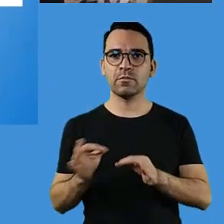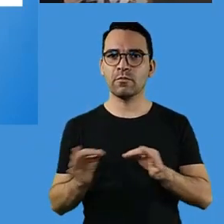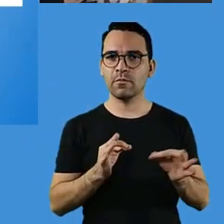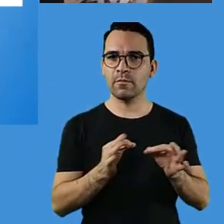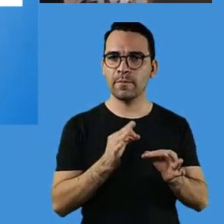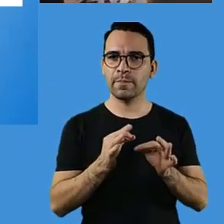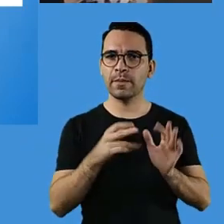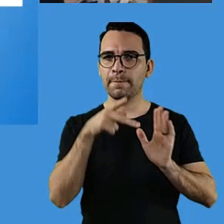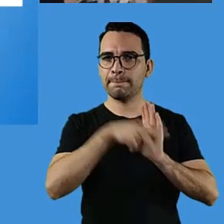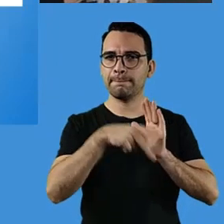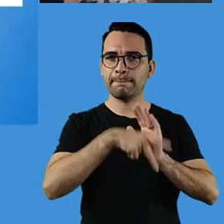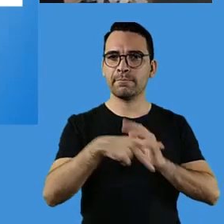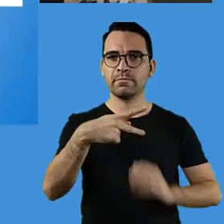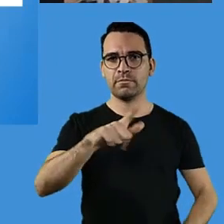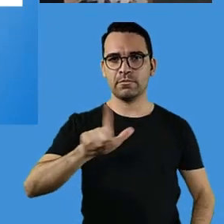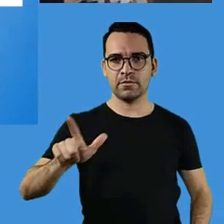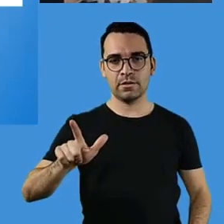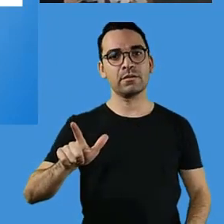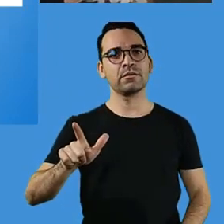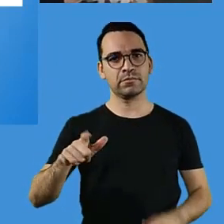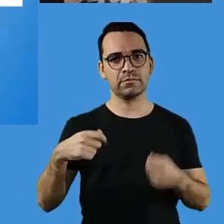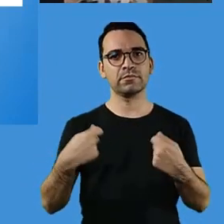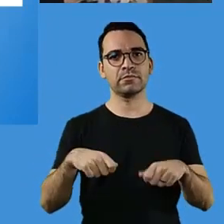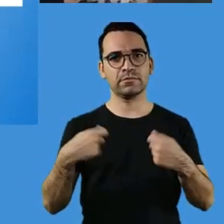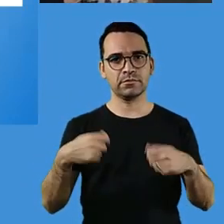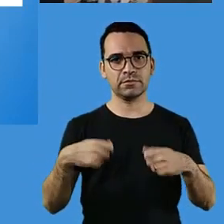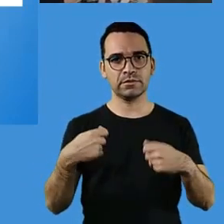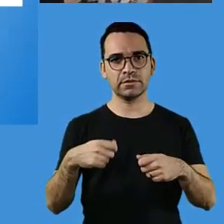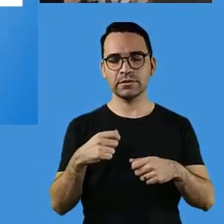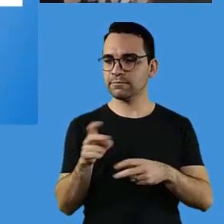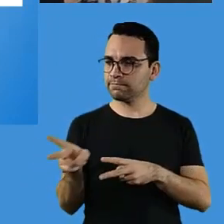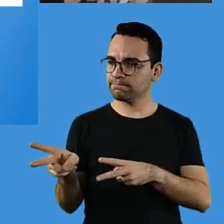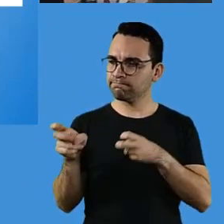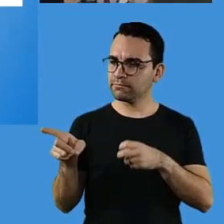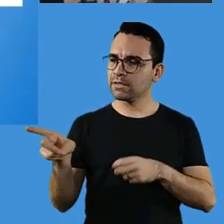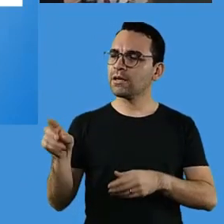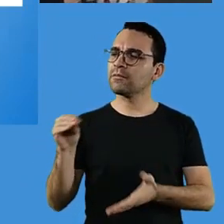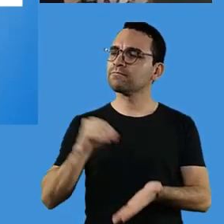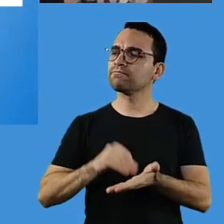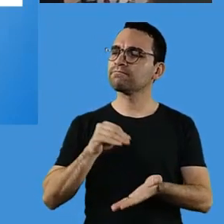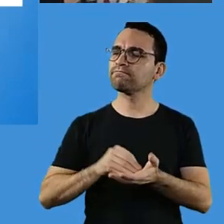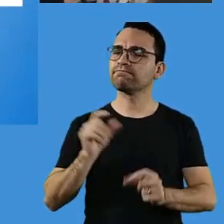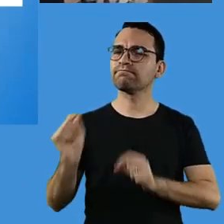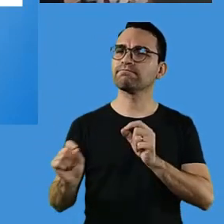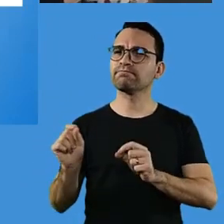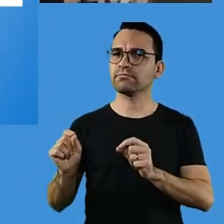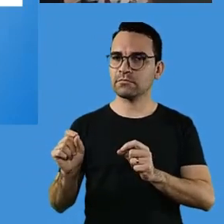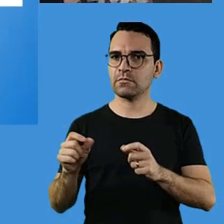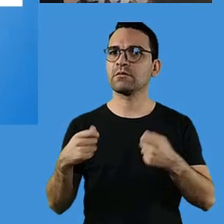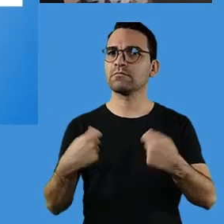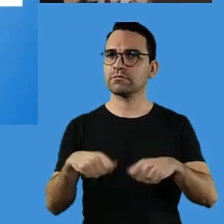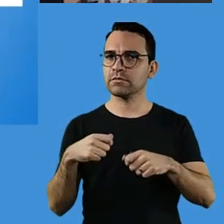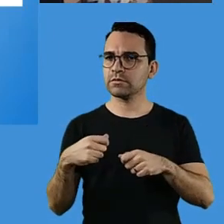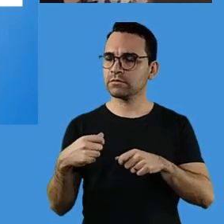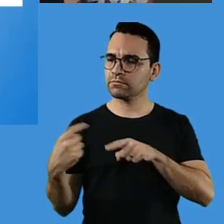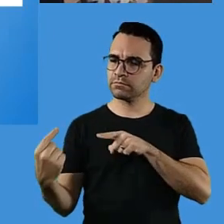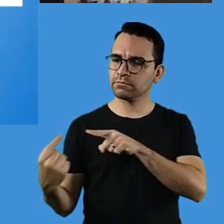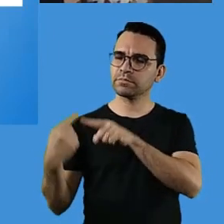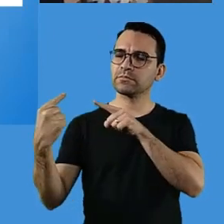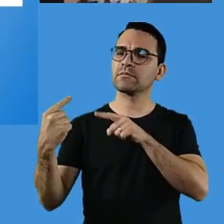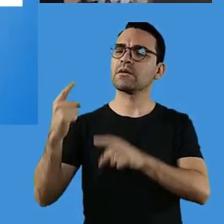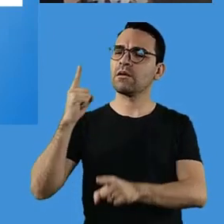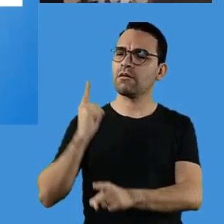metas, para planejar minhas aulas, para que eu possa atender às necessidades da minha turma. Então, eu preciso